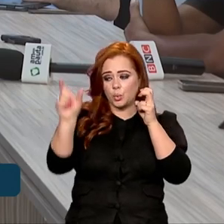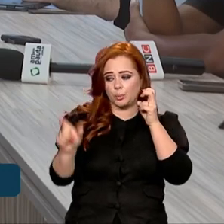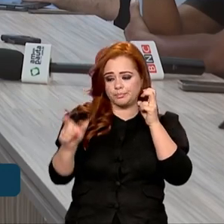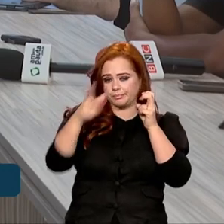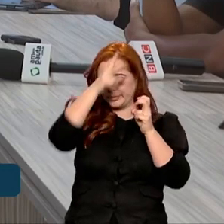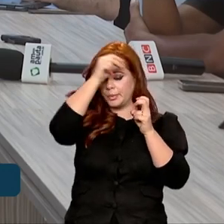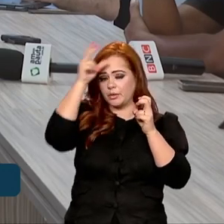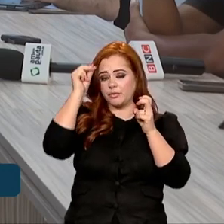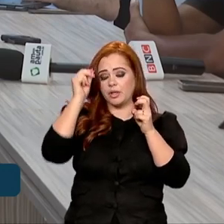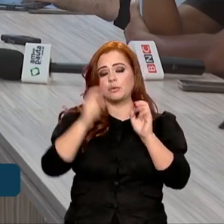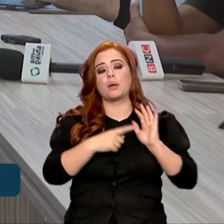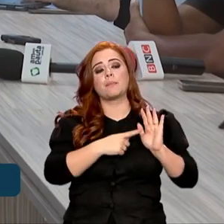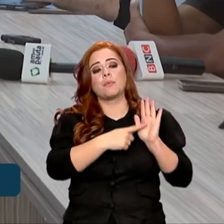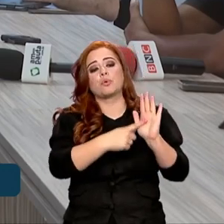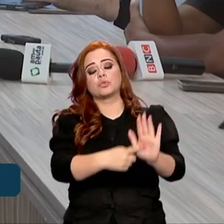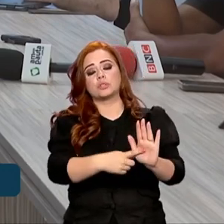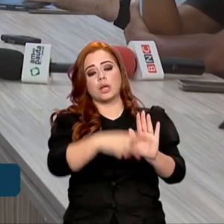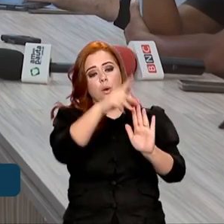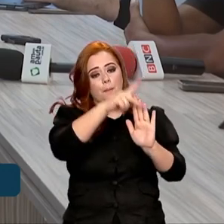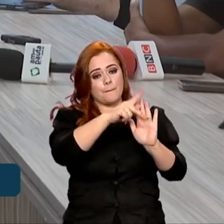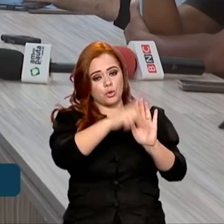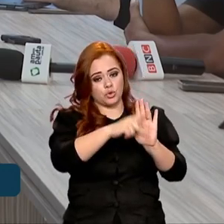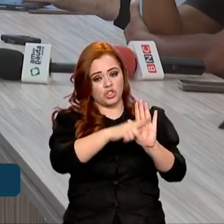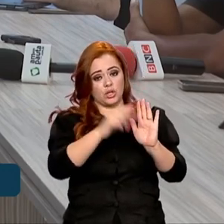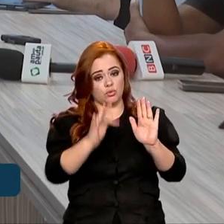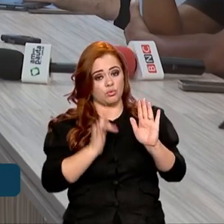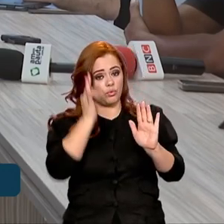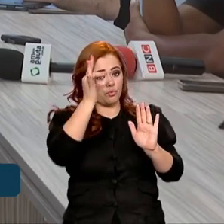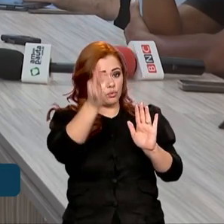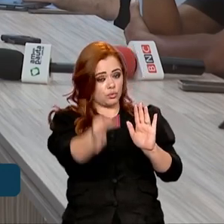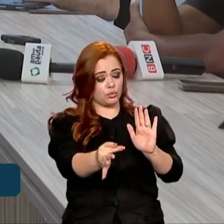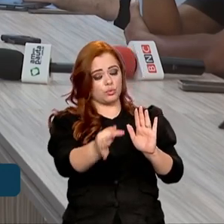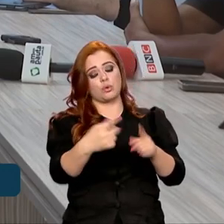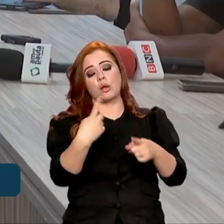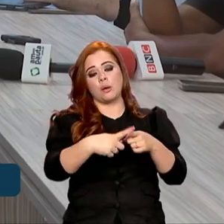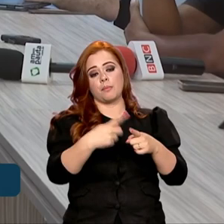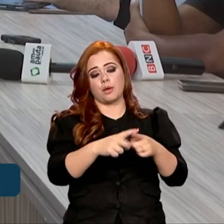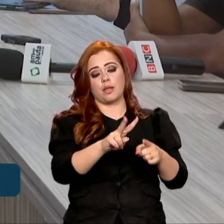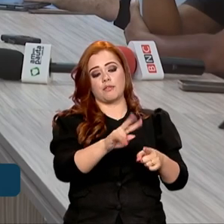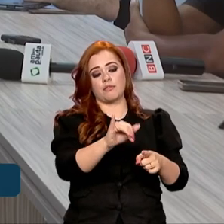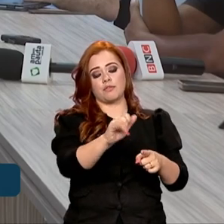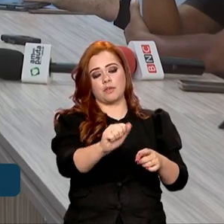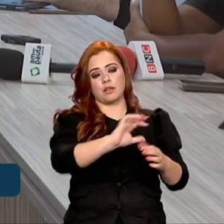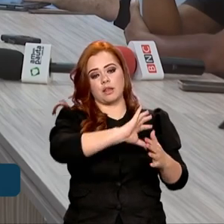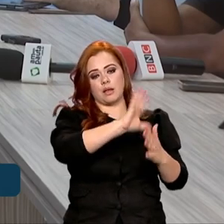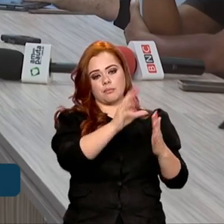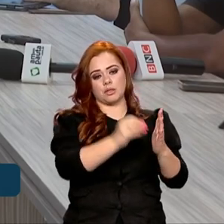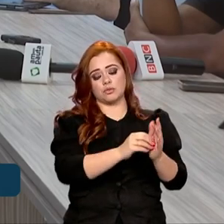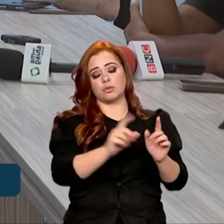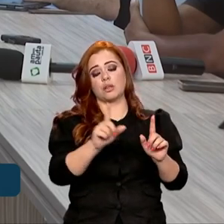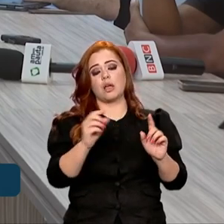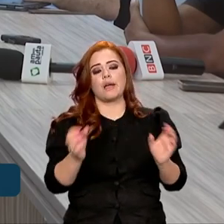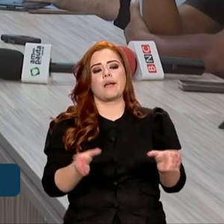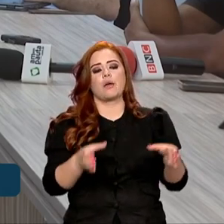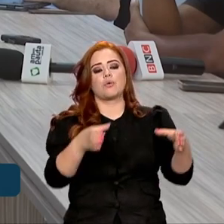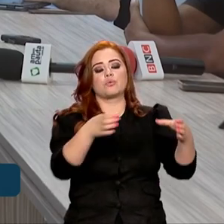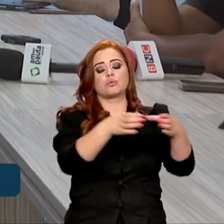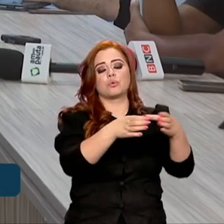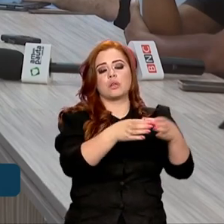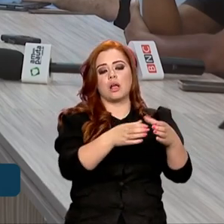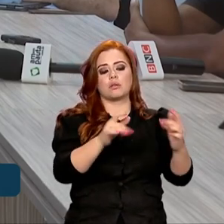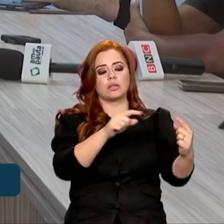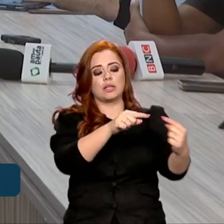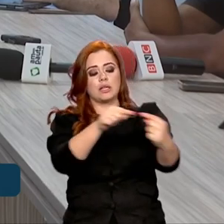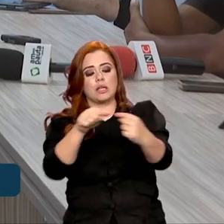o projeto de futuro para que Vila Amazônia seja um polo interligado com Itaituba,